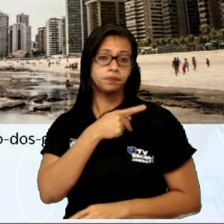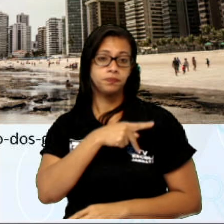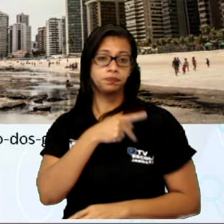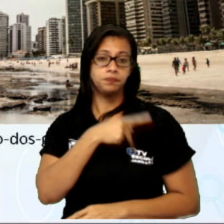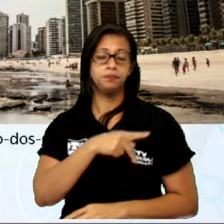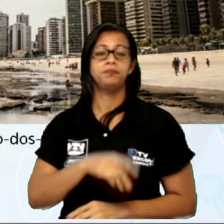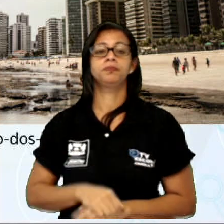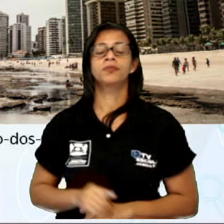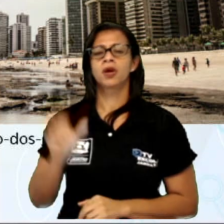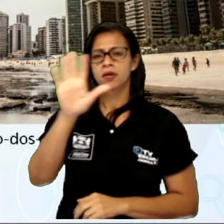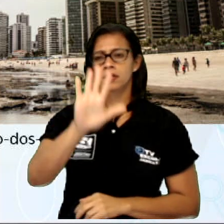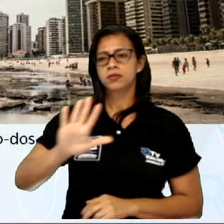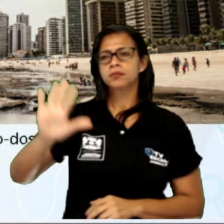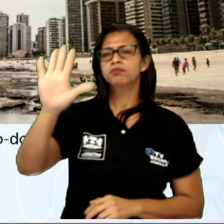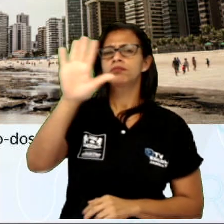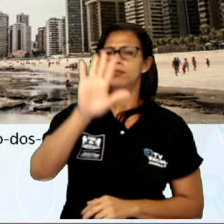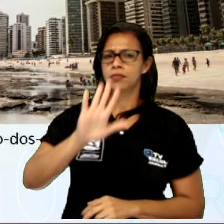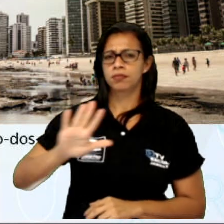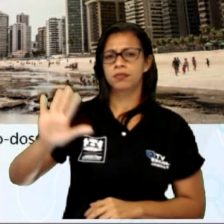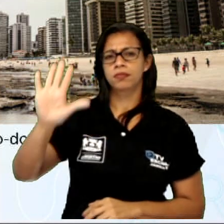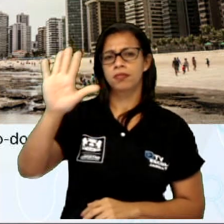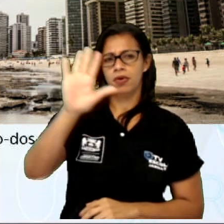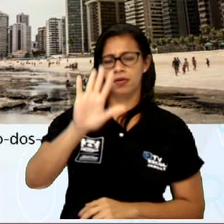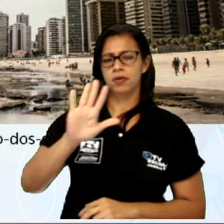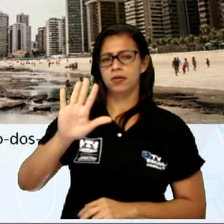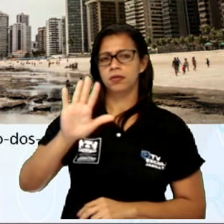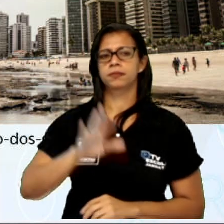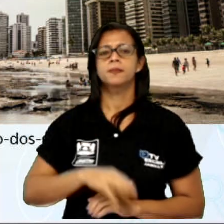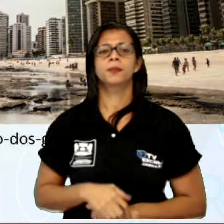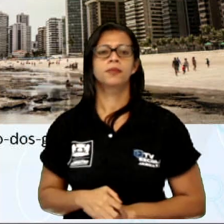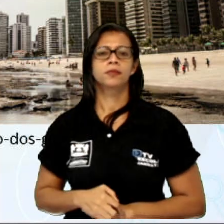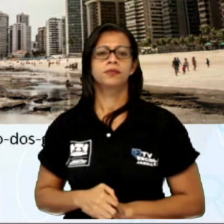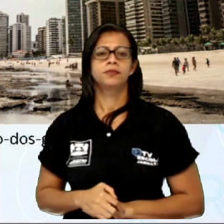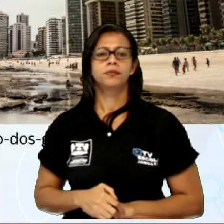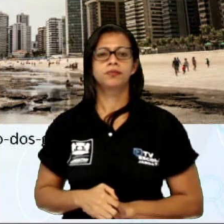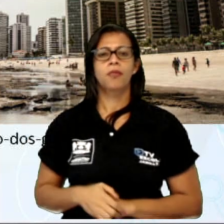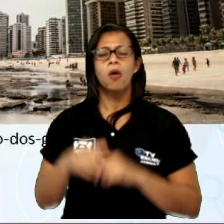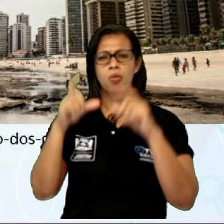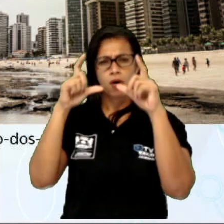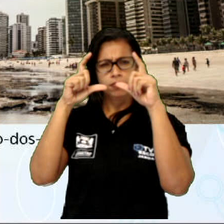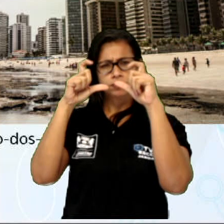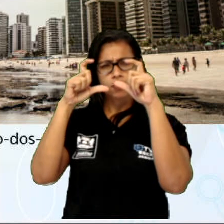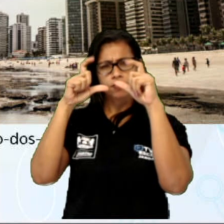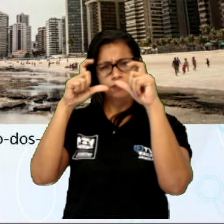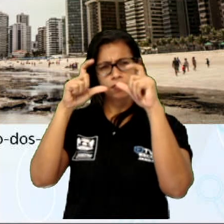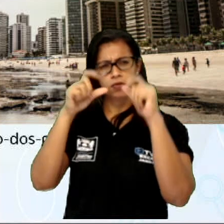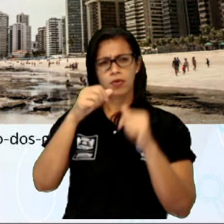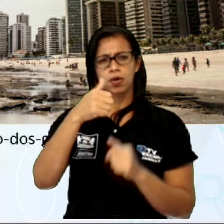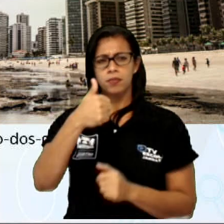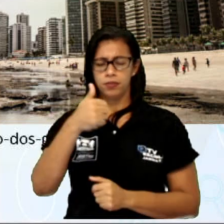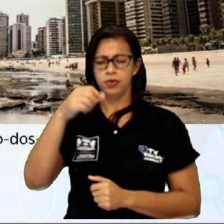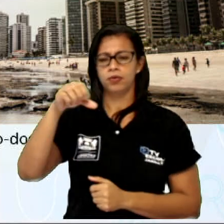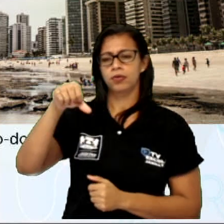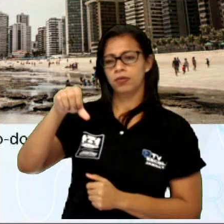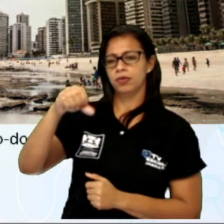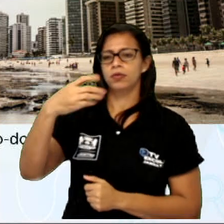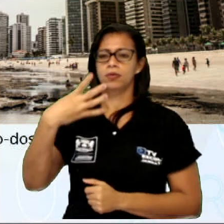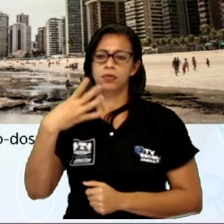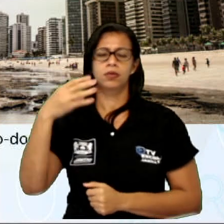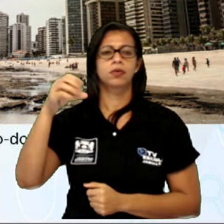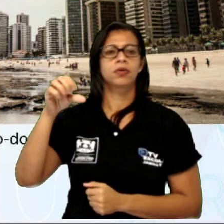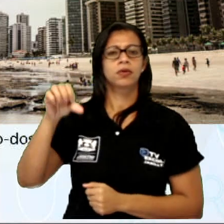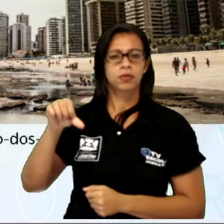branco, né? Do lado esquerdo, foi tirada no ano de 1949, faz um tempinho já, né?